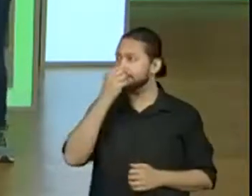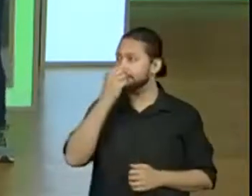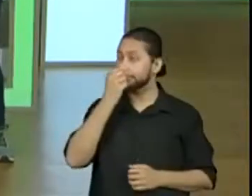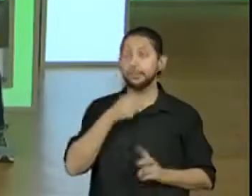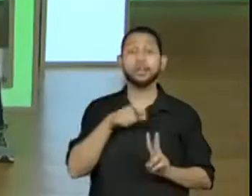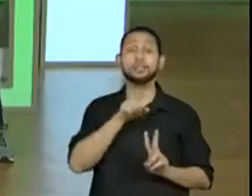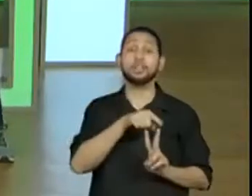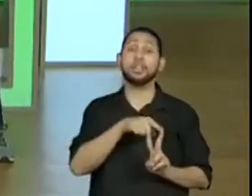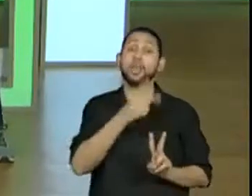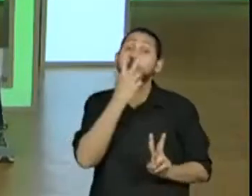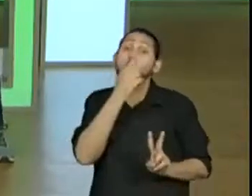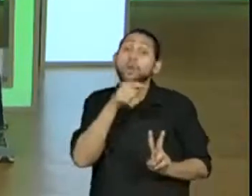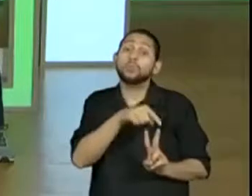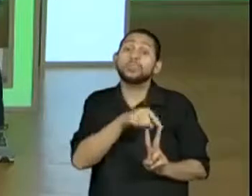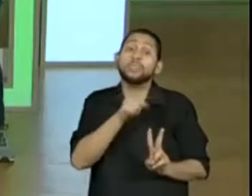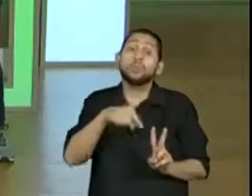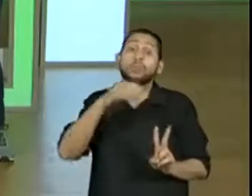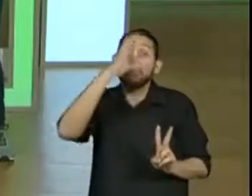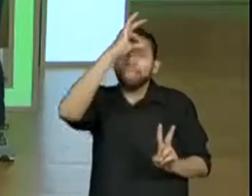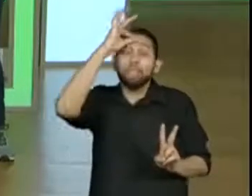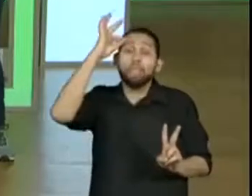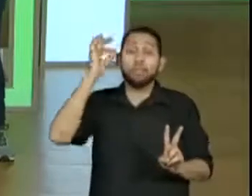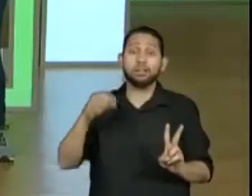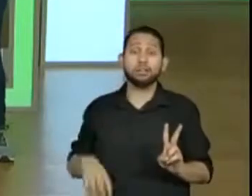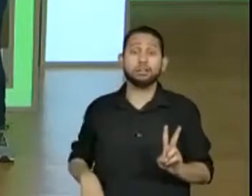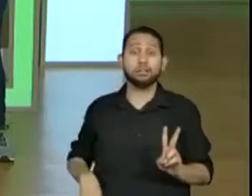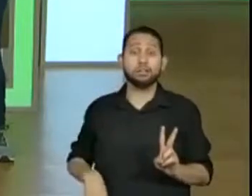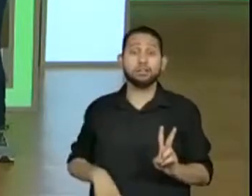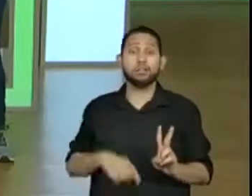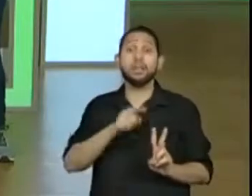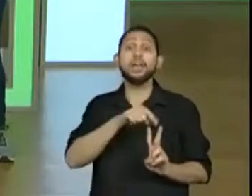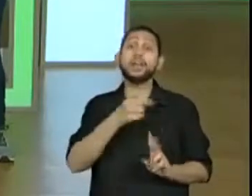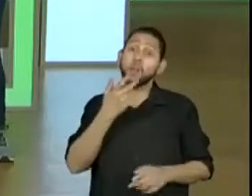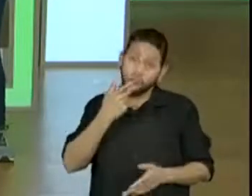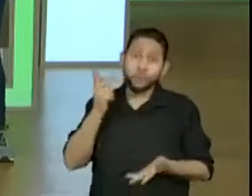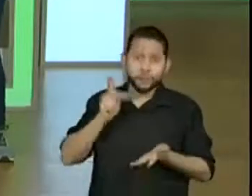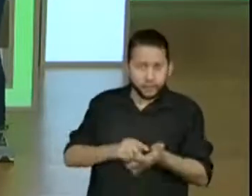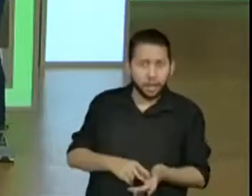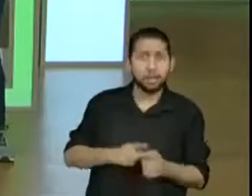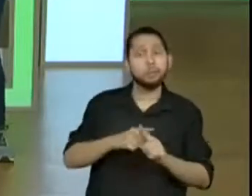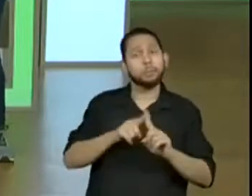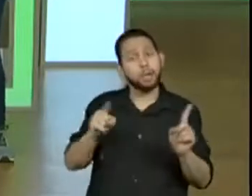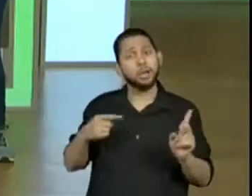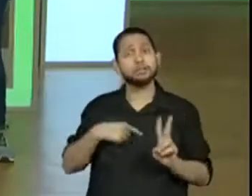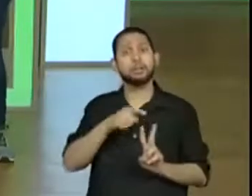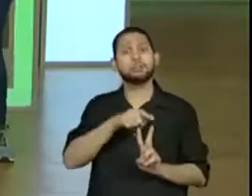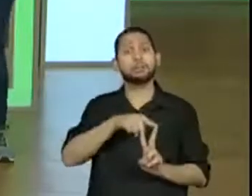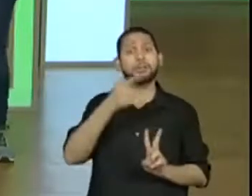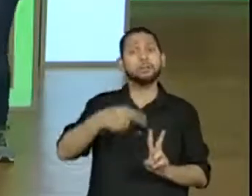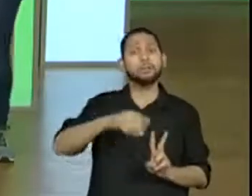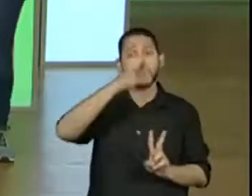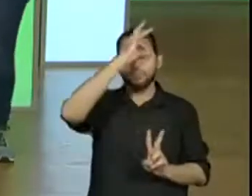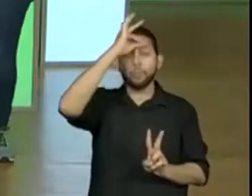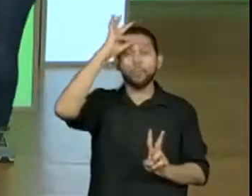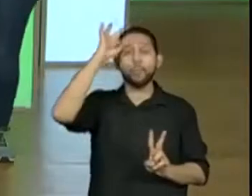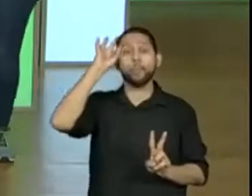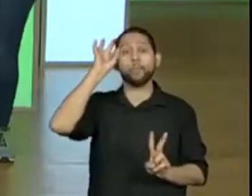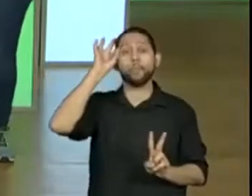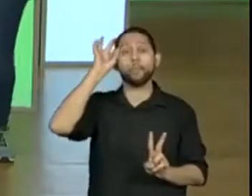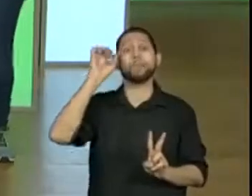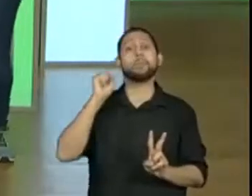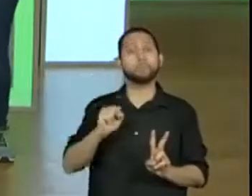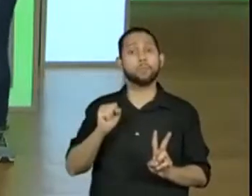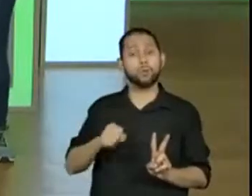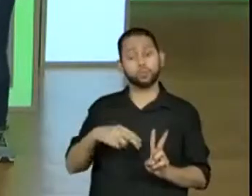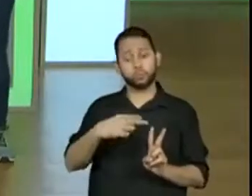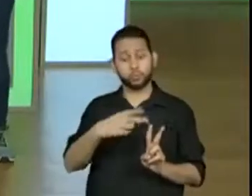ingênuo. Acho que ele podia ter ido na onda do amigo. Mas ele podia, na situação que estava aí na fábula, podia ter ido na onda do